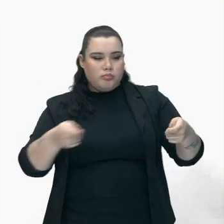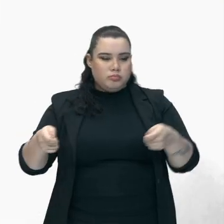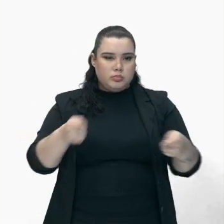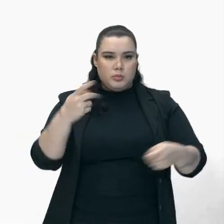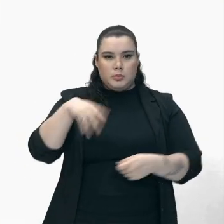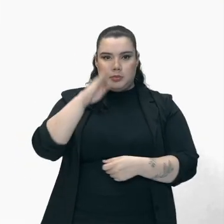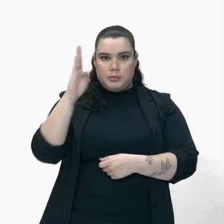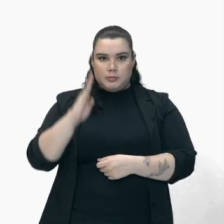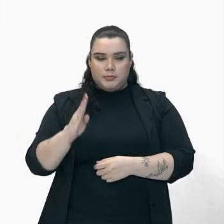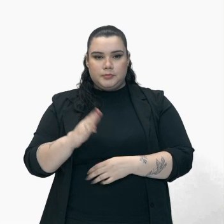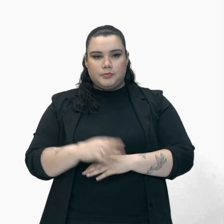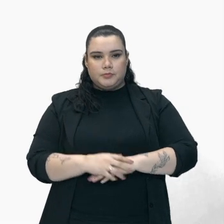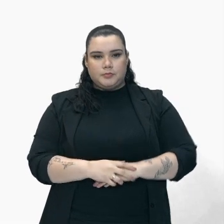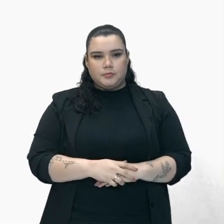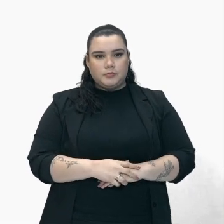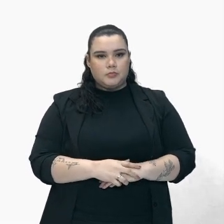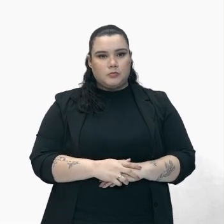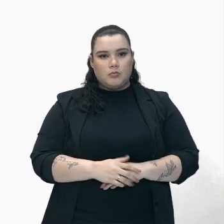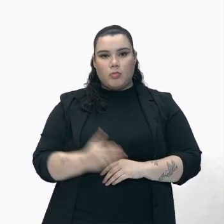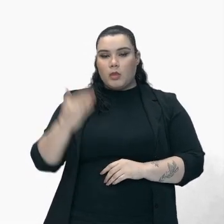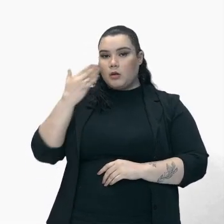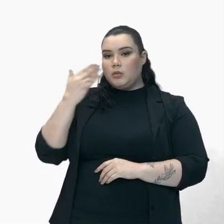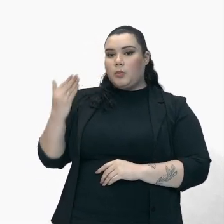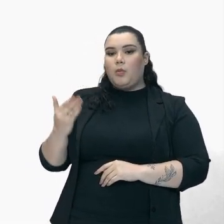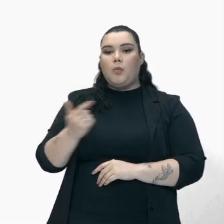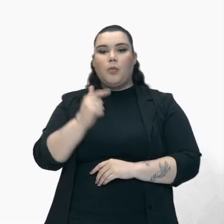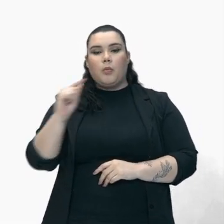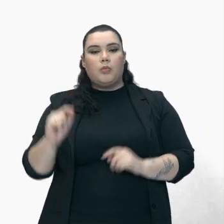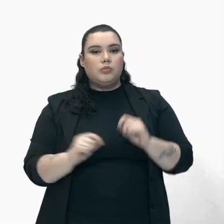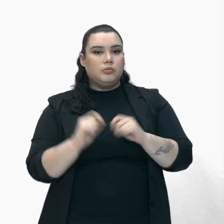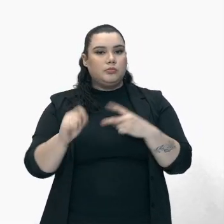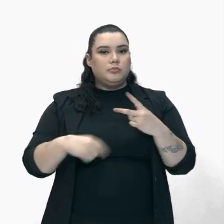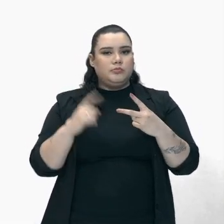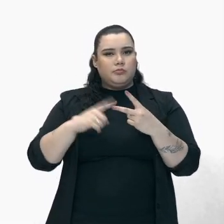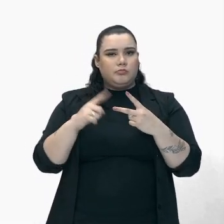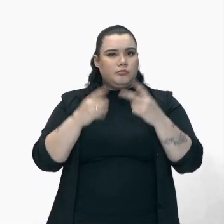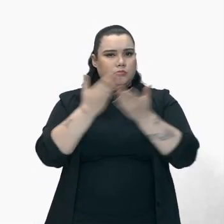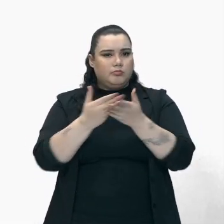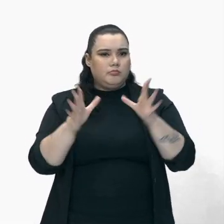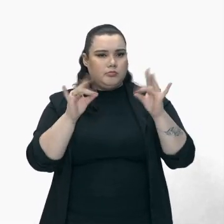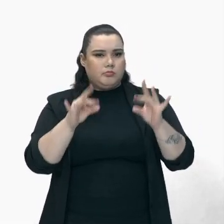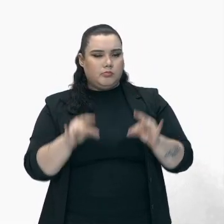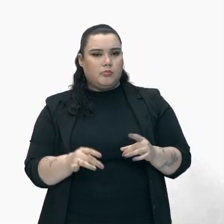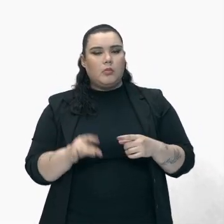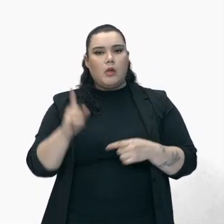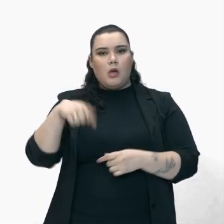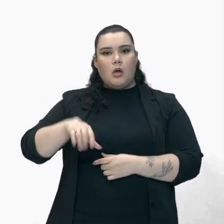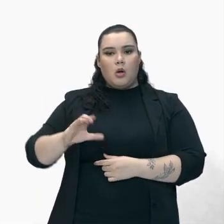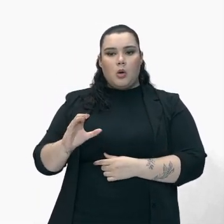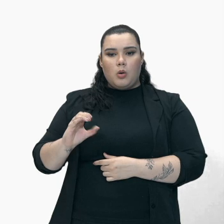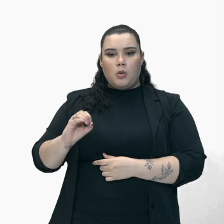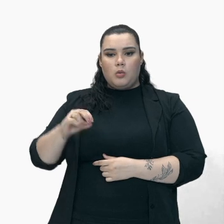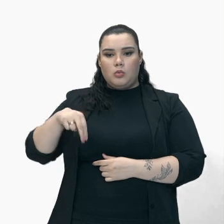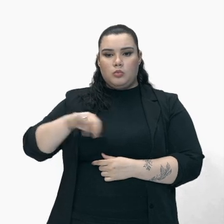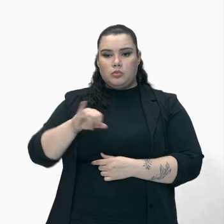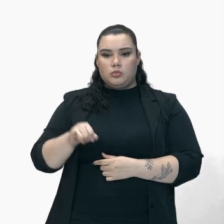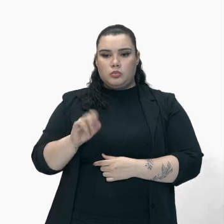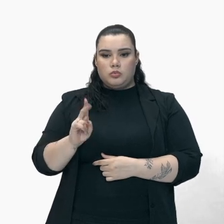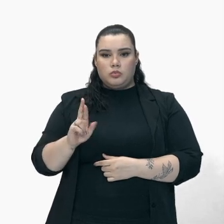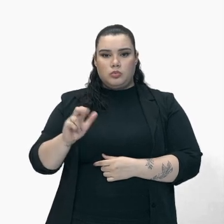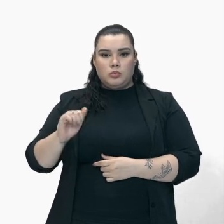adiante agora Conhecer um novo ponto Vamos ver agora A questão Da conjuração Mineira Ou